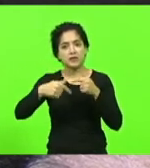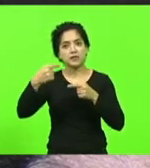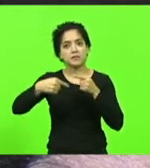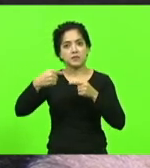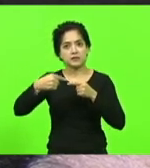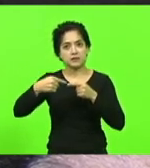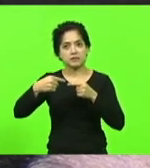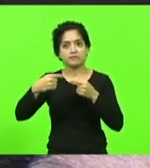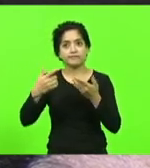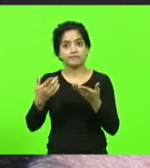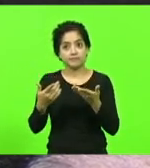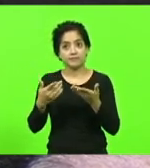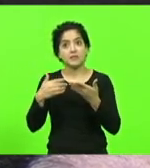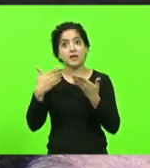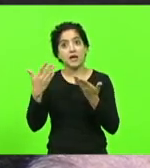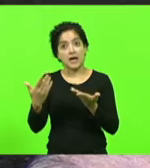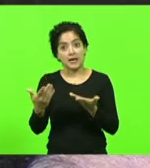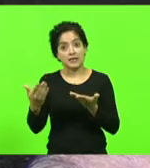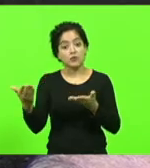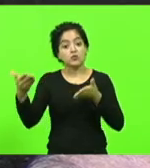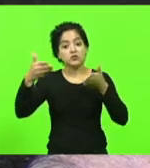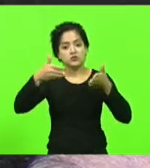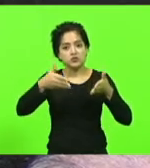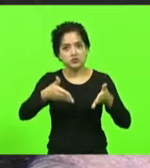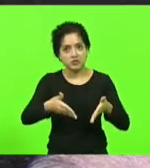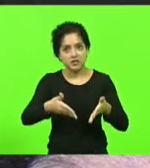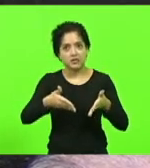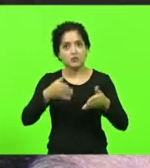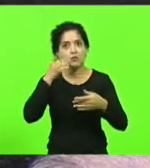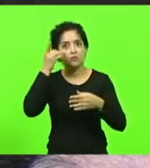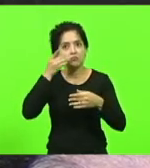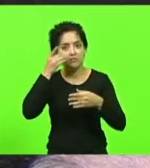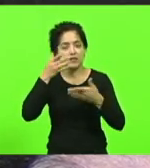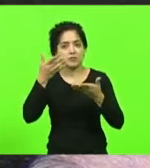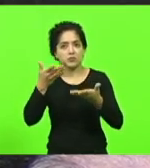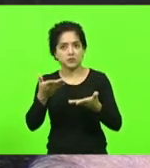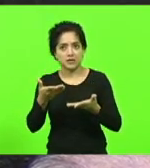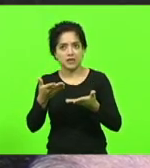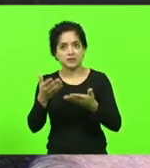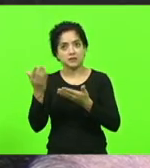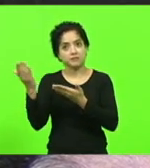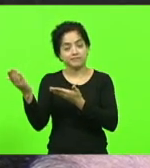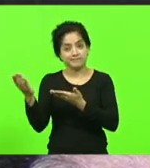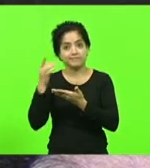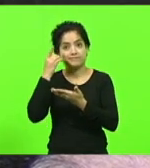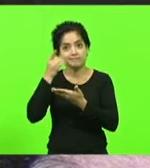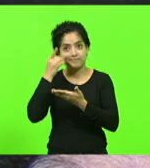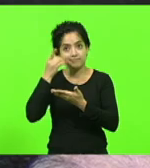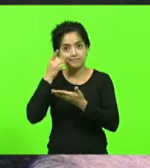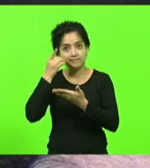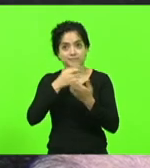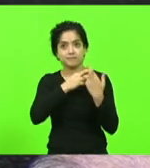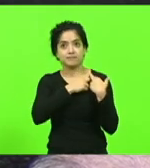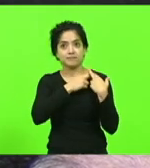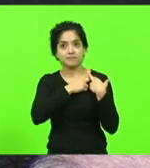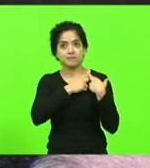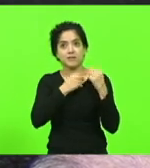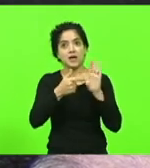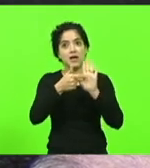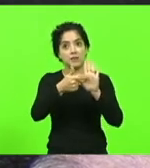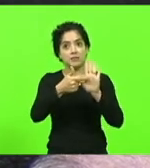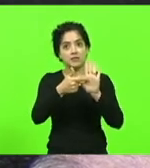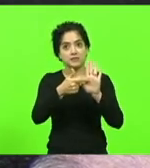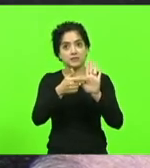Pois é. Aí quando a gente chega aqui um colega de partido como é o caso do colega Floriano apresenta uma moção e os